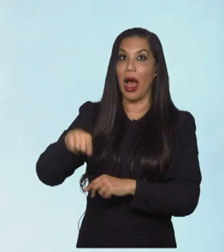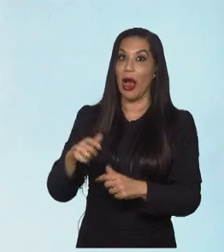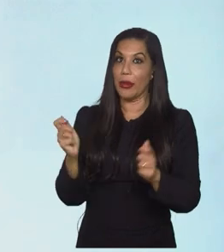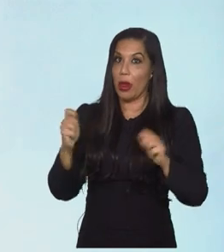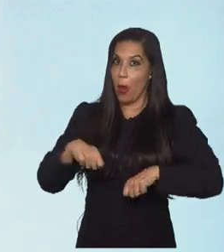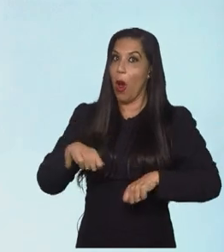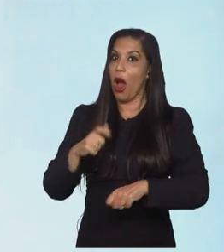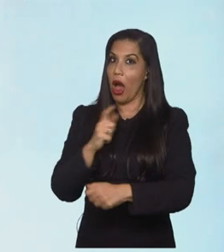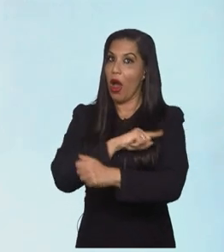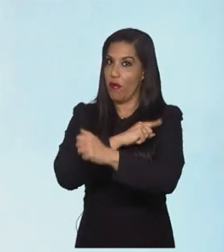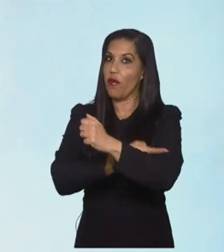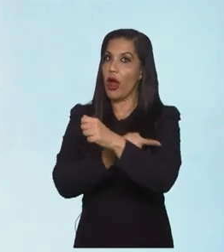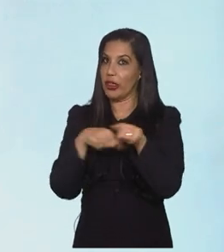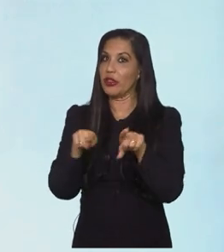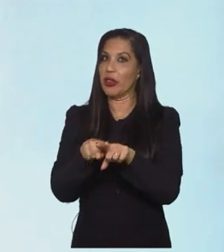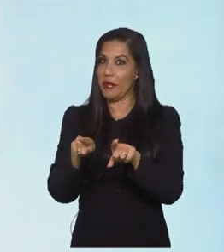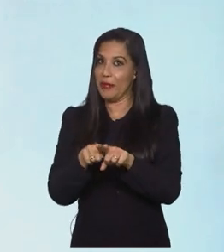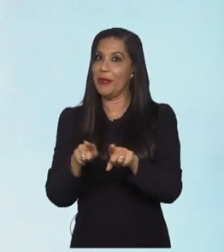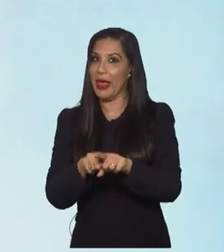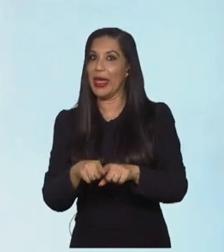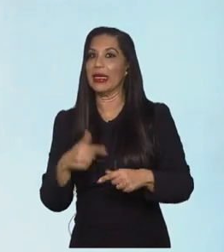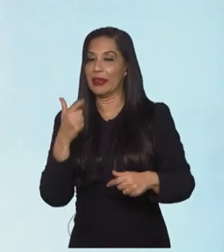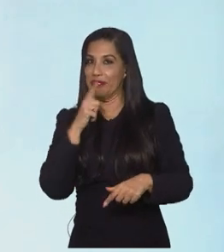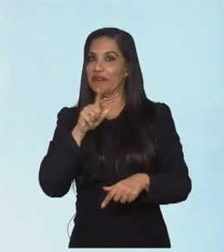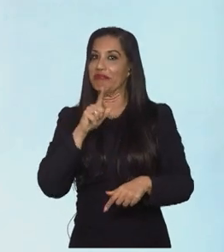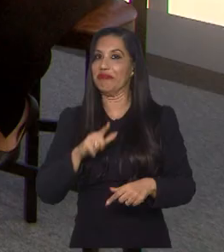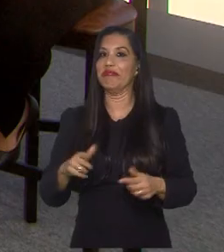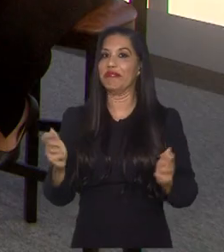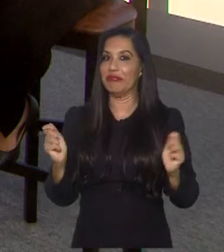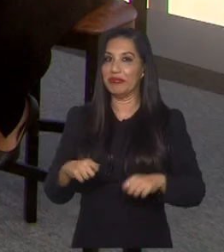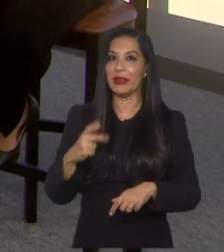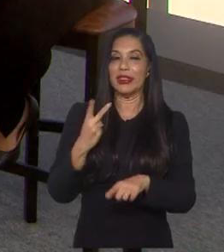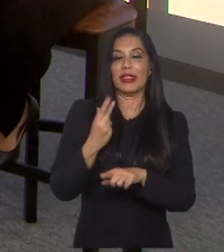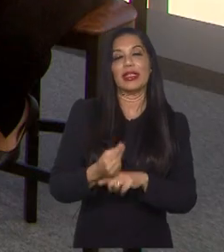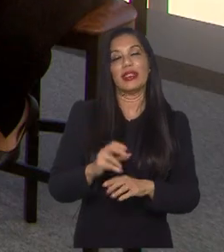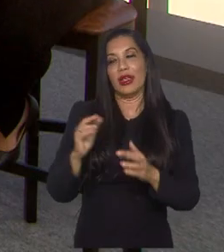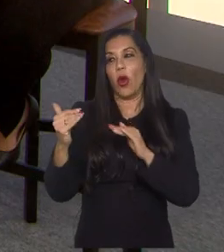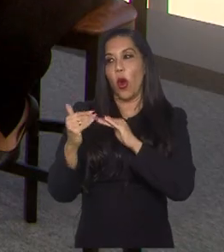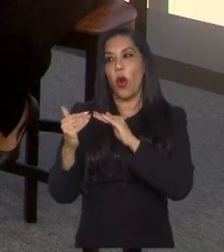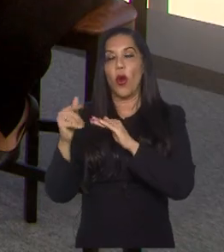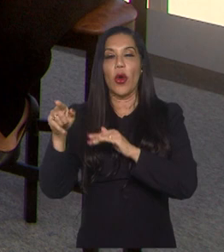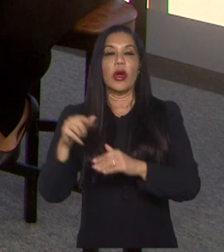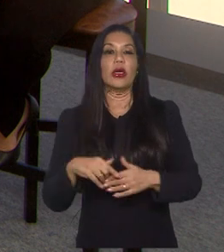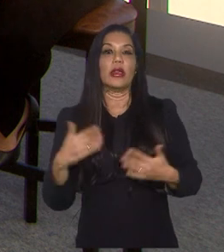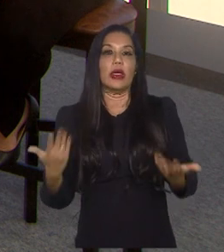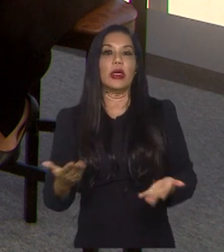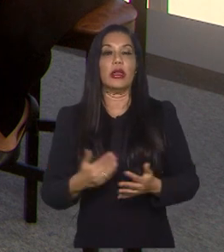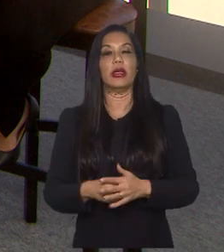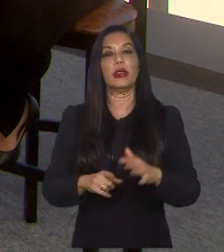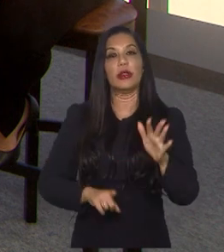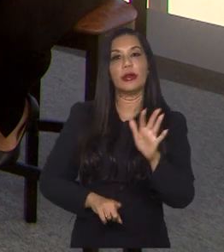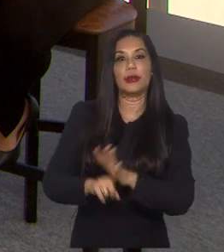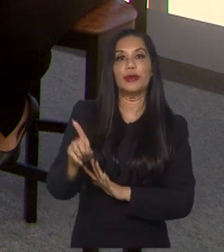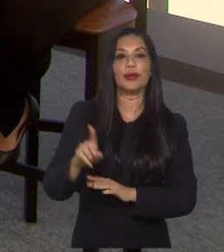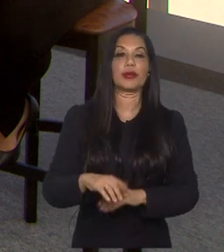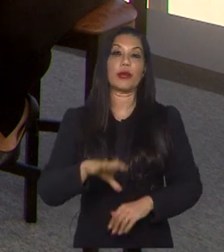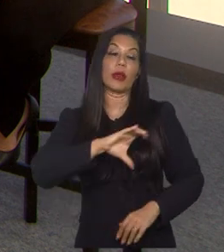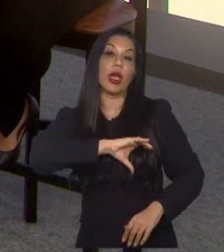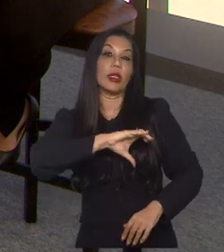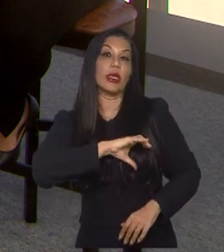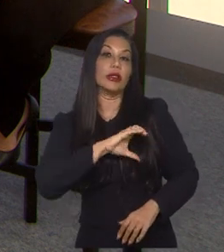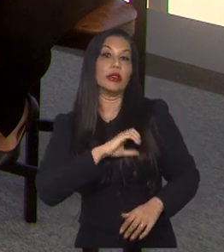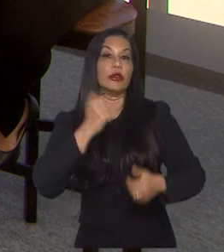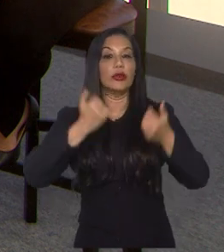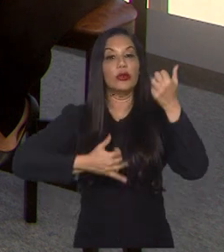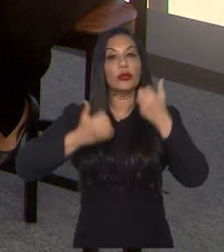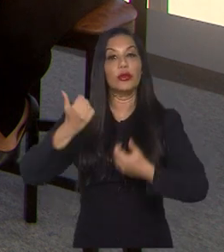e precisa fazer por merecer as vitórias. Assino embaixo, é isso mesmo. Agora, Lu, sobre o Canadá em específico, como